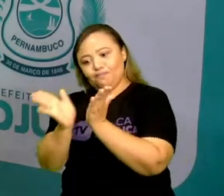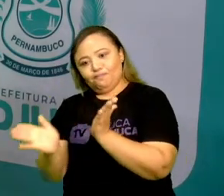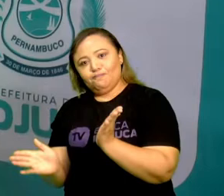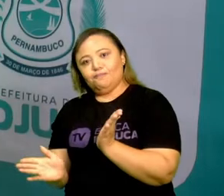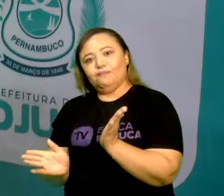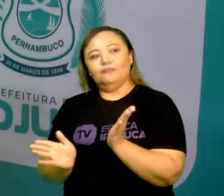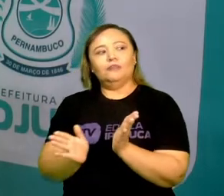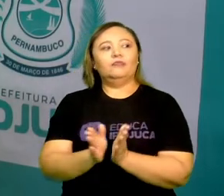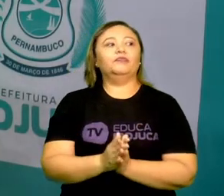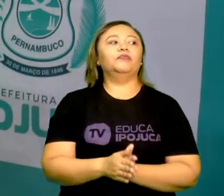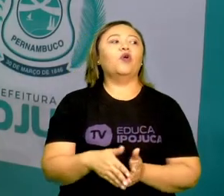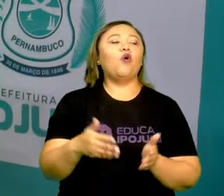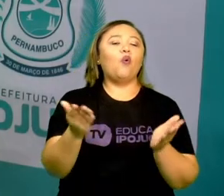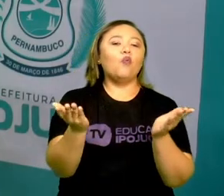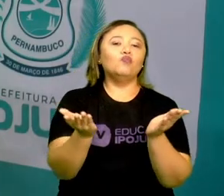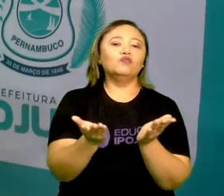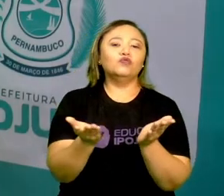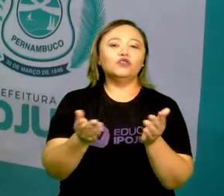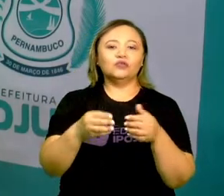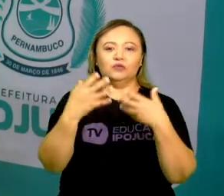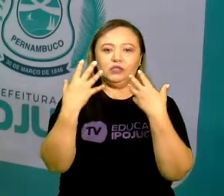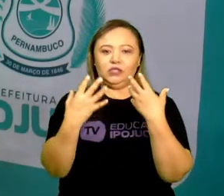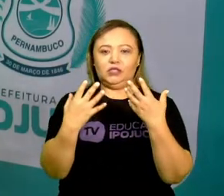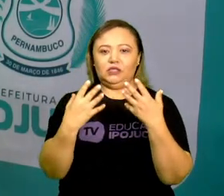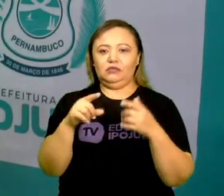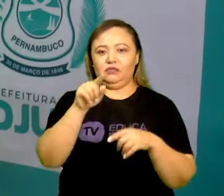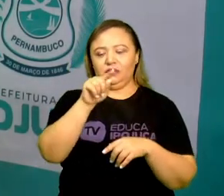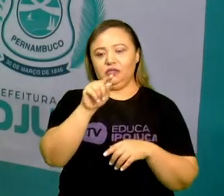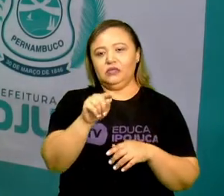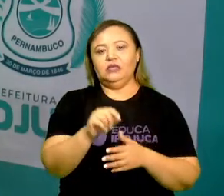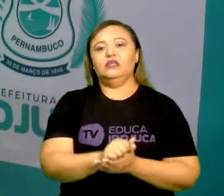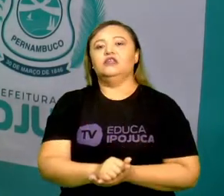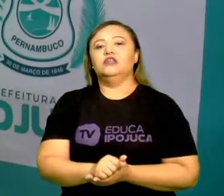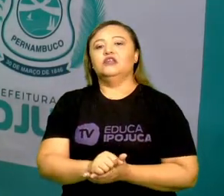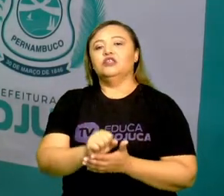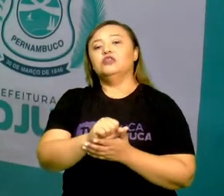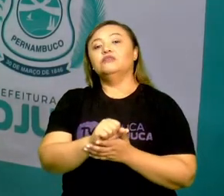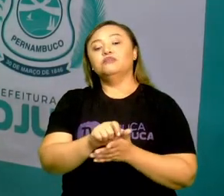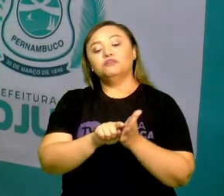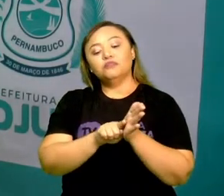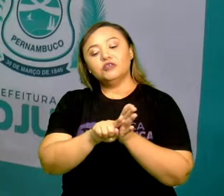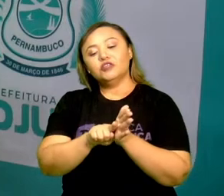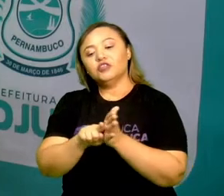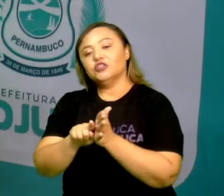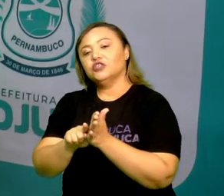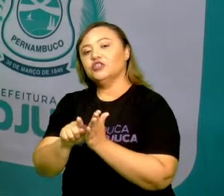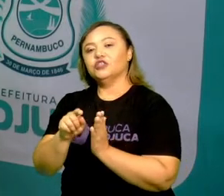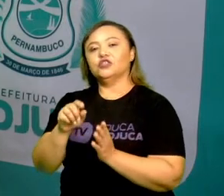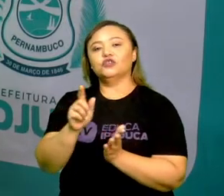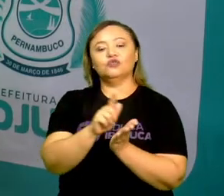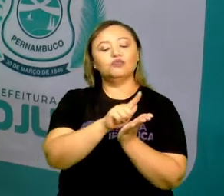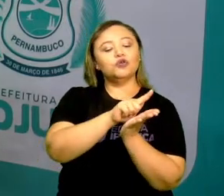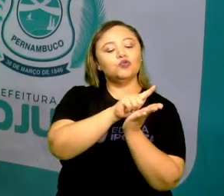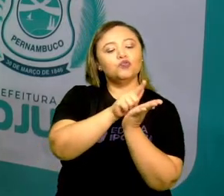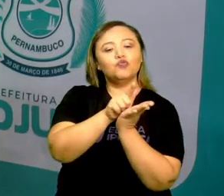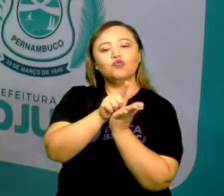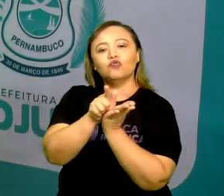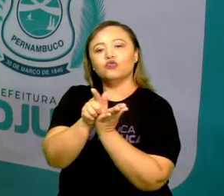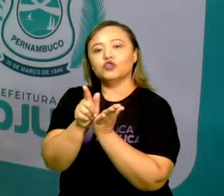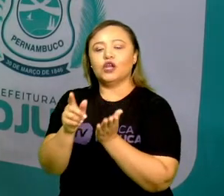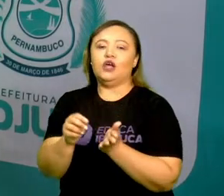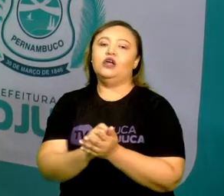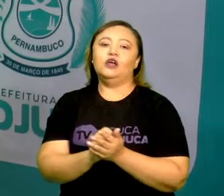Nessa atividade de hoje, eu quero que vocês pesquisem um pouco mais sobre o que é bússola, sobre o que